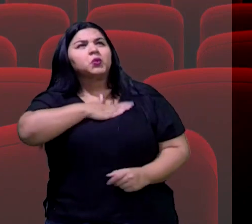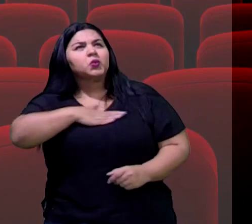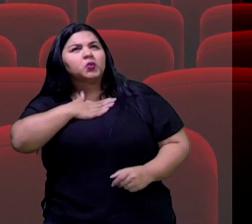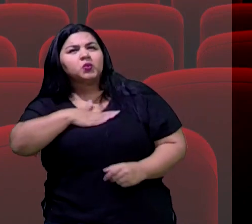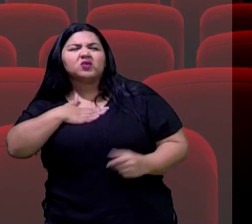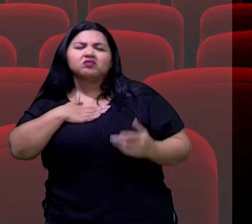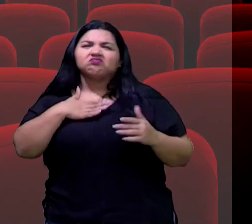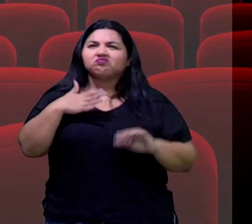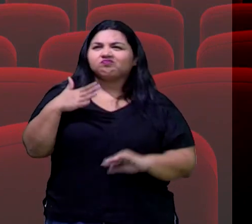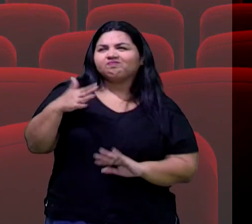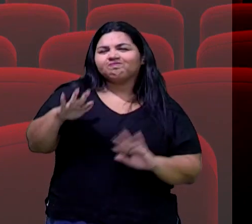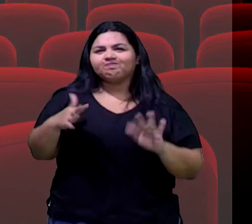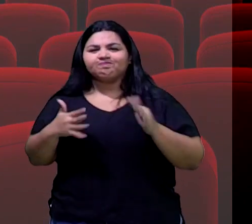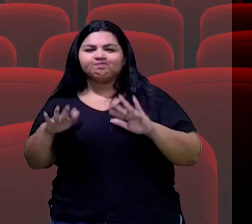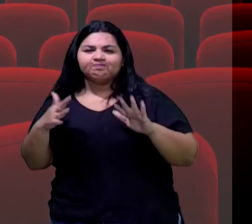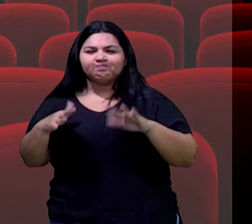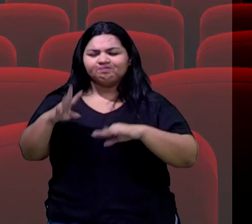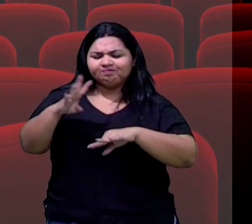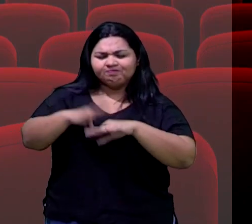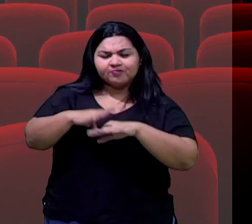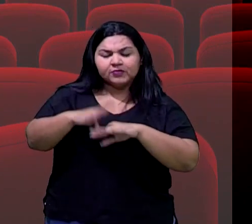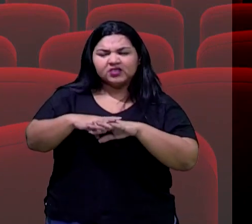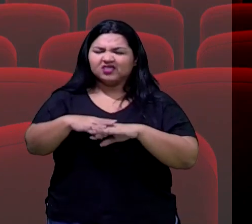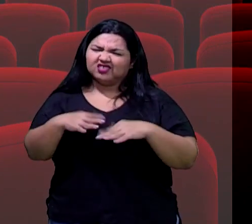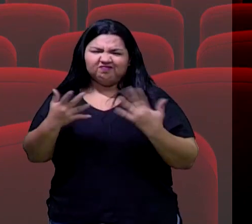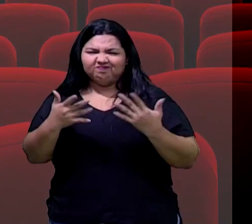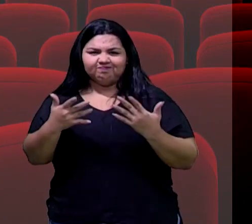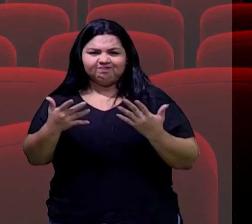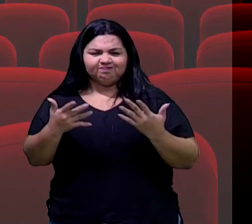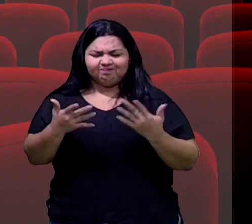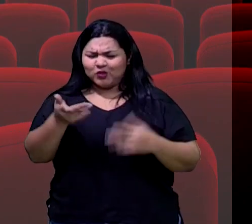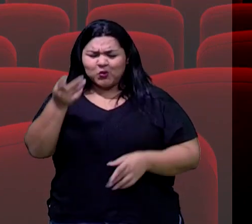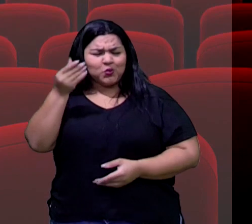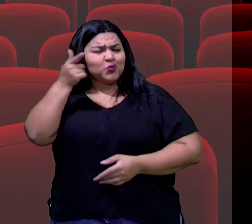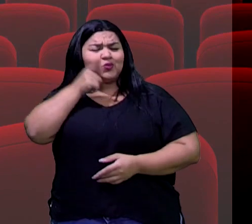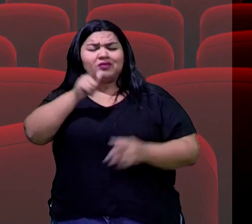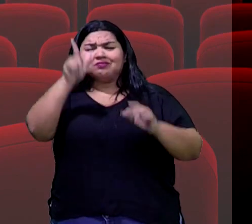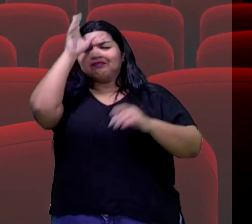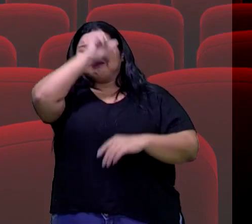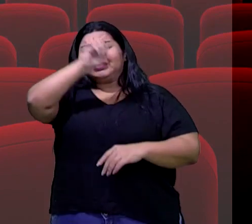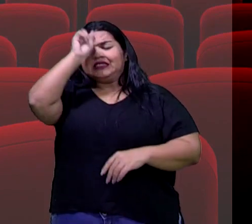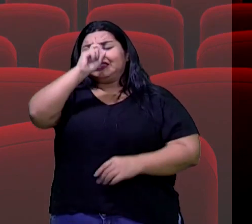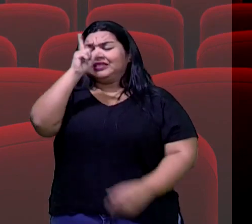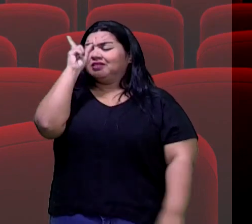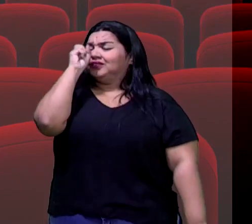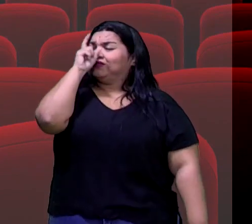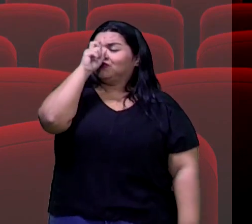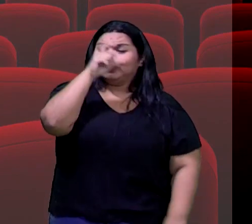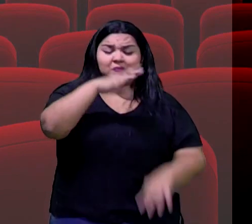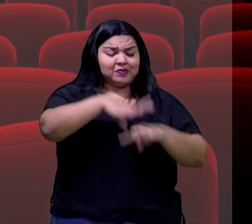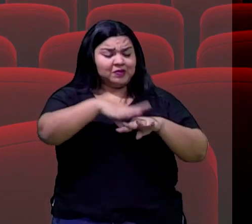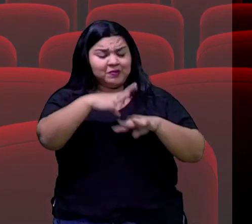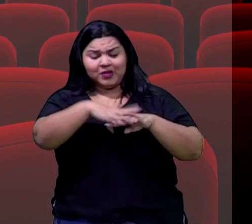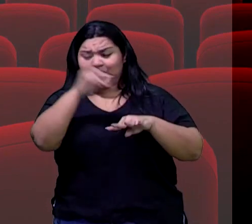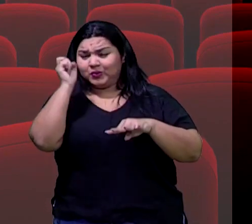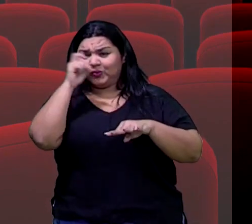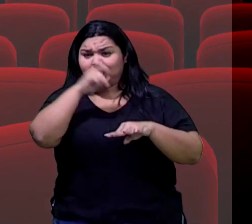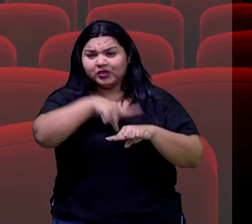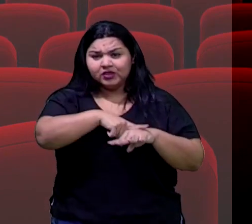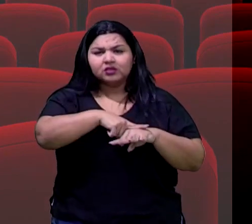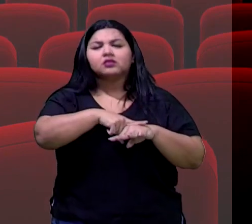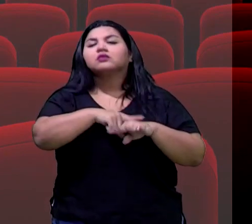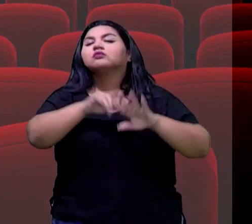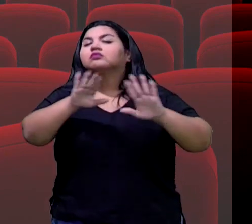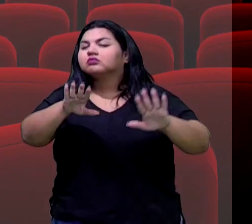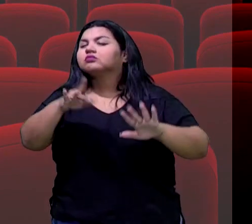aqueles que gostam mais ou menos de matemática e tem aqueles que, ah, eu não consigo aprender, acho muito difícil e eu acho, né?